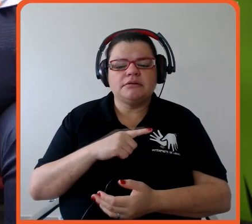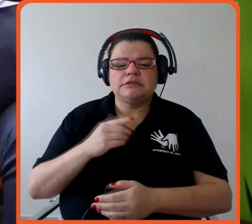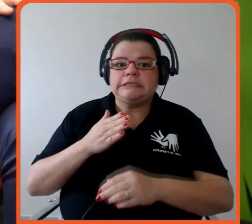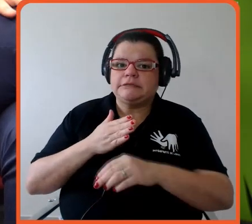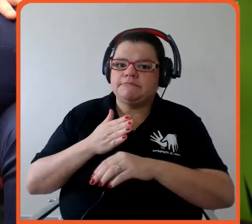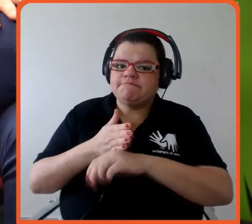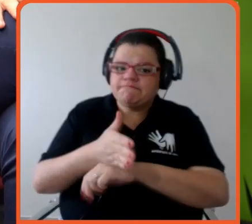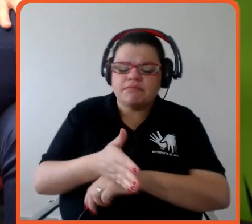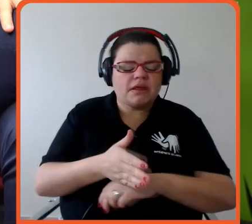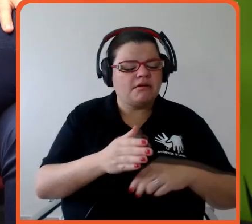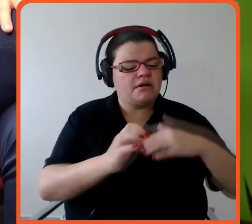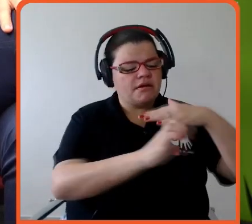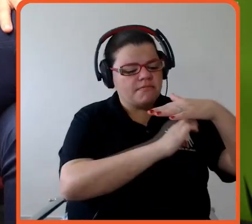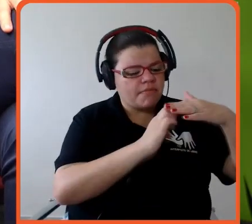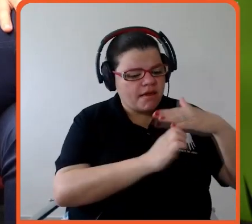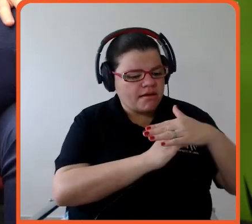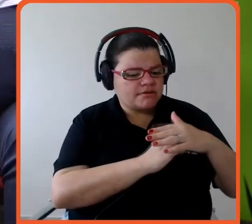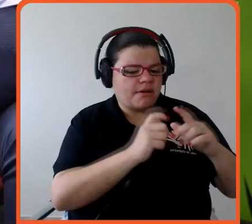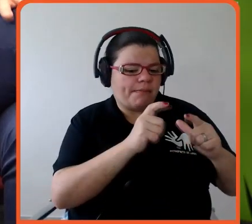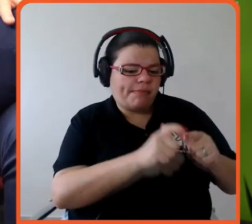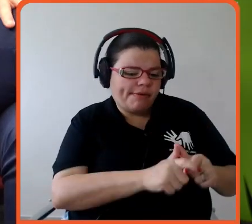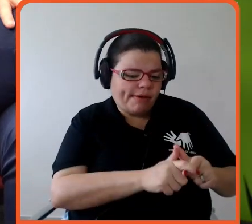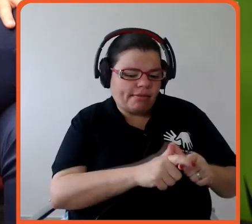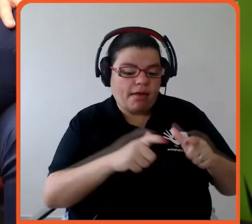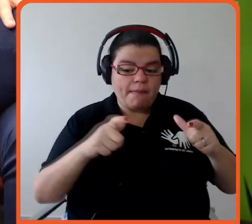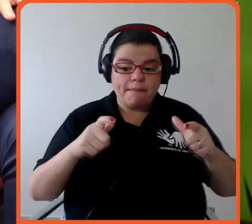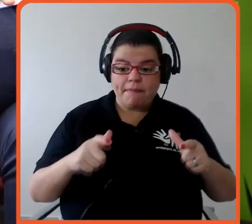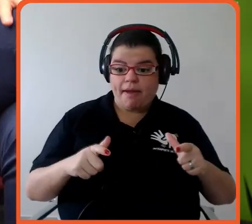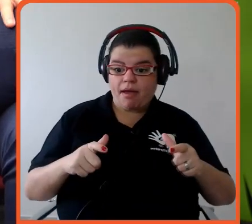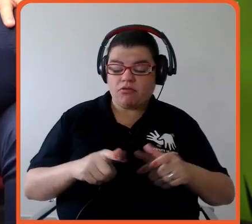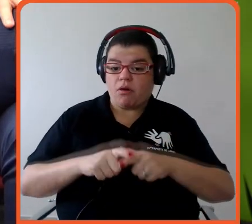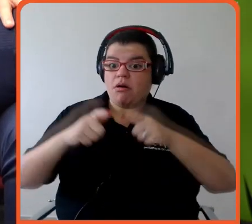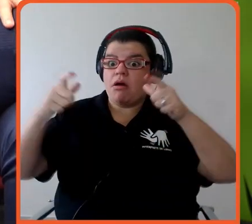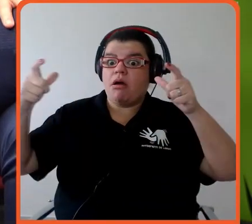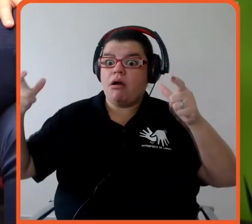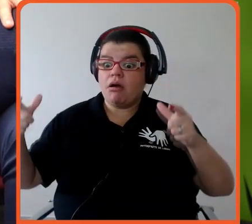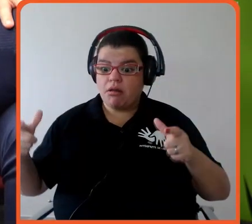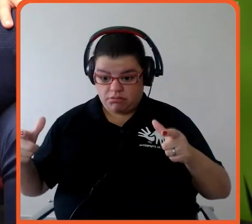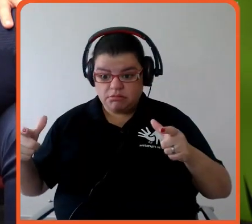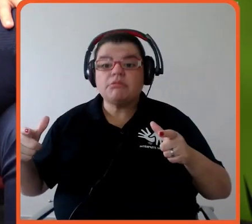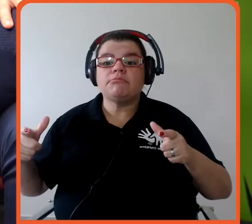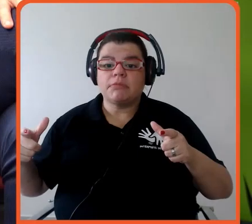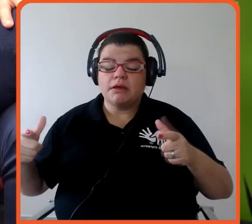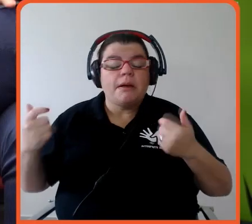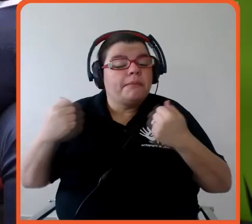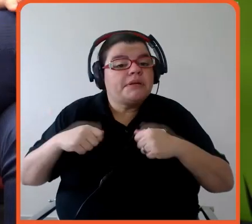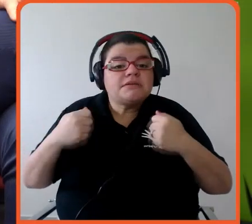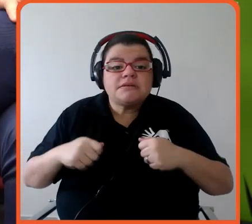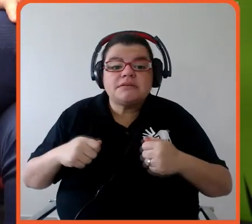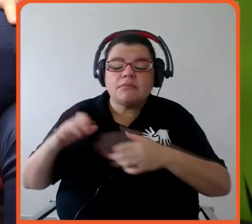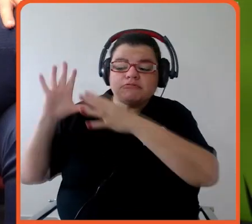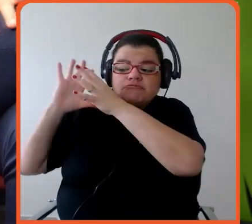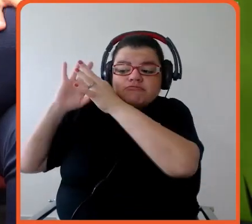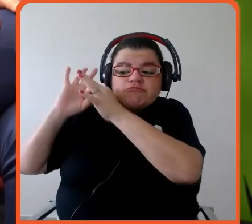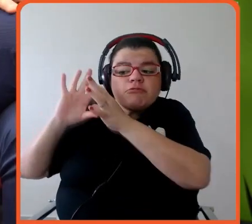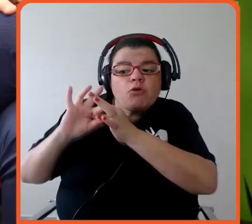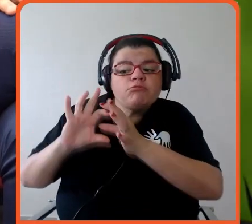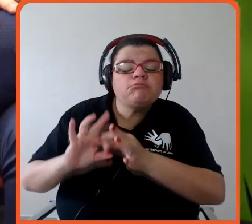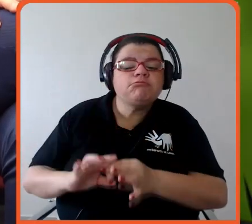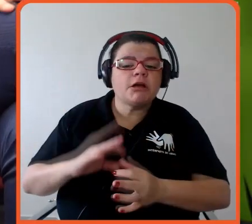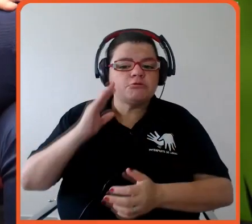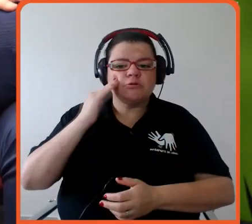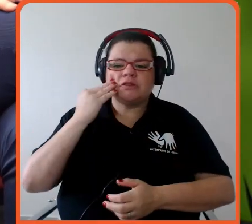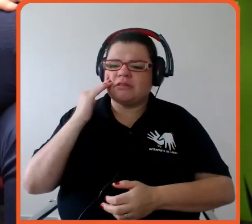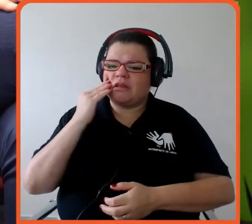de forma legítima, compreendendo o seu contexto, procurando compreender o ecossistema que você está, é o mínimo, e eu não estou falando aqui